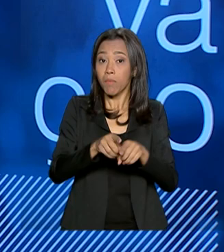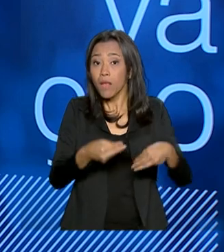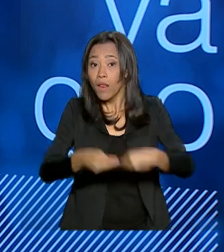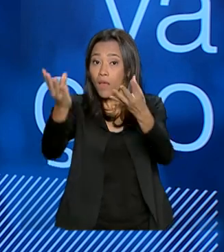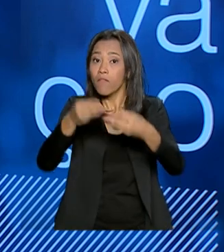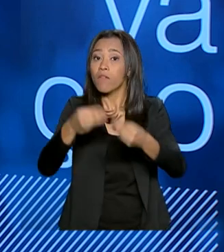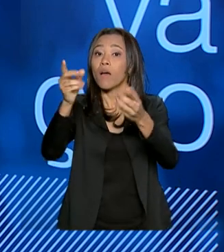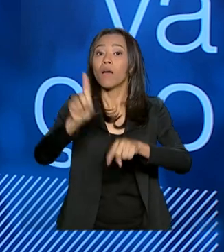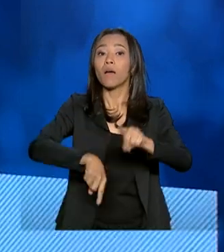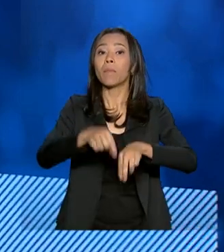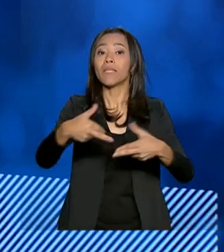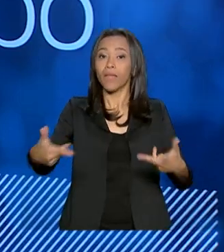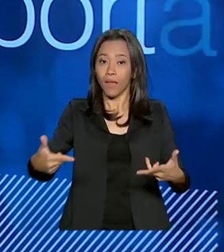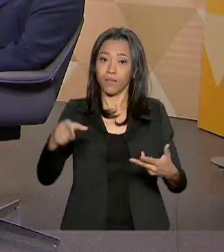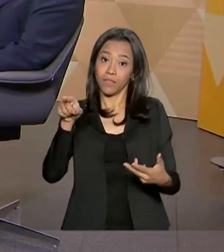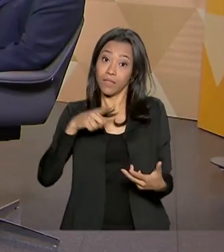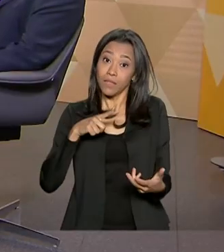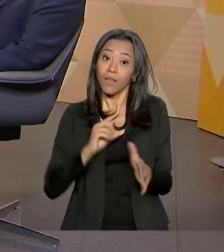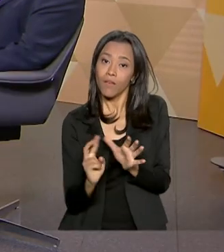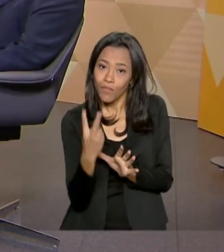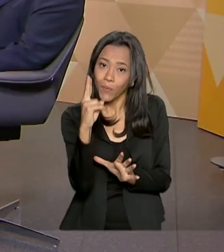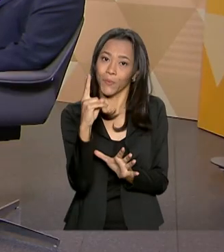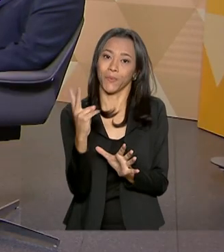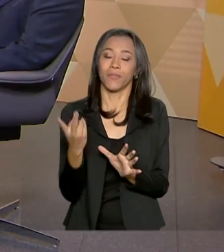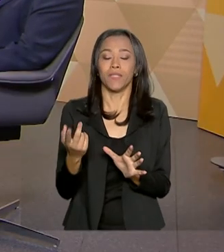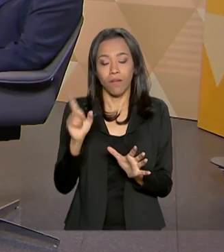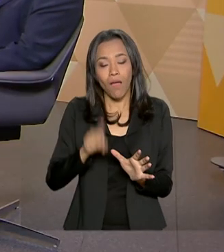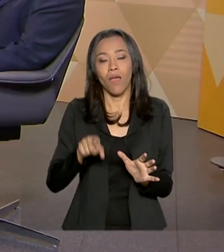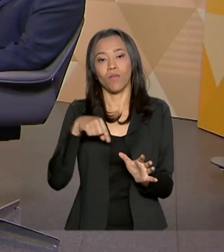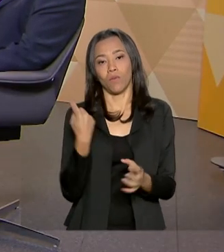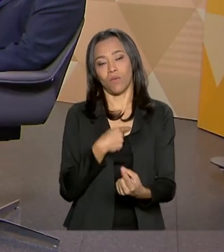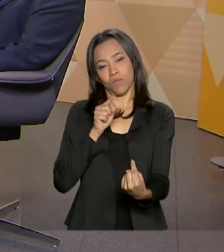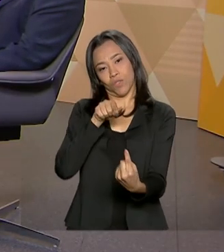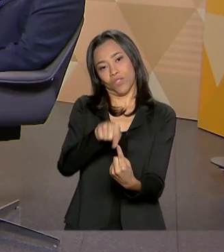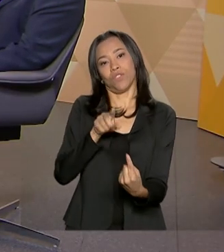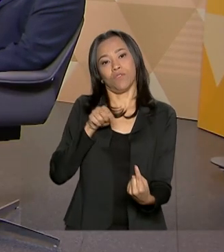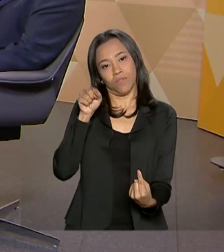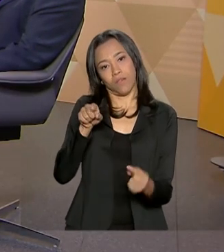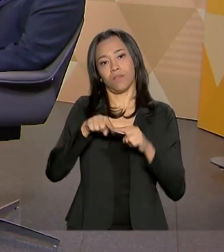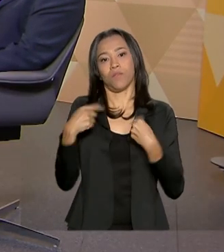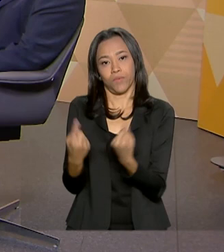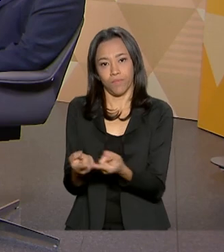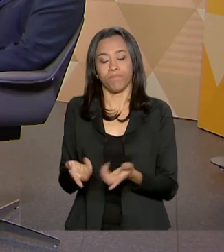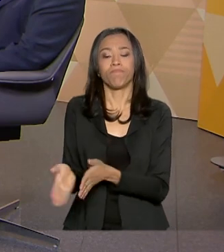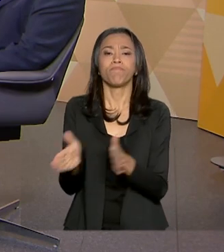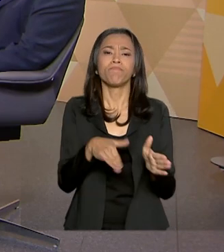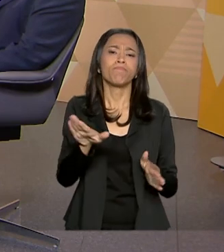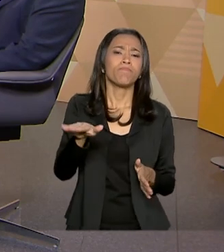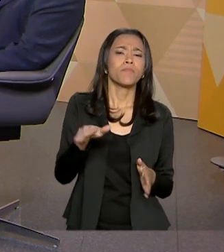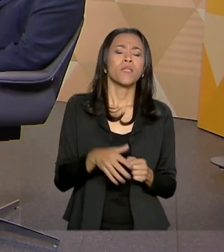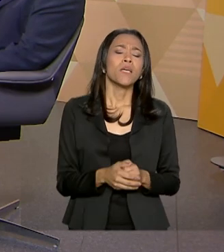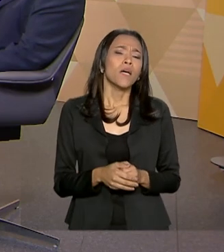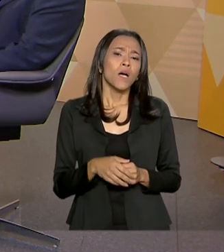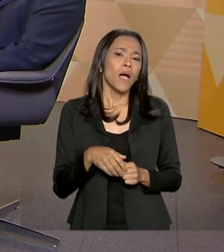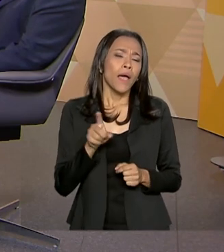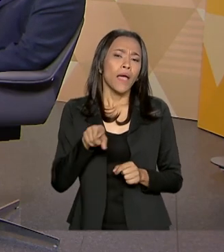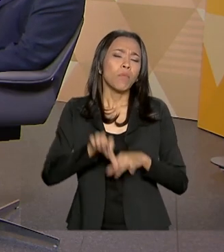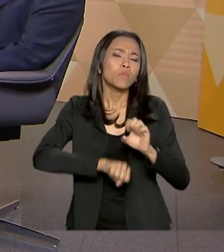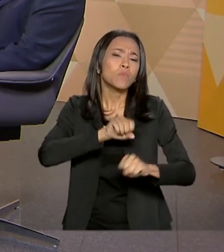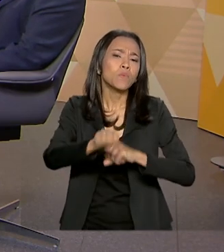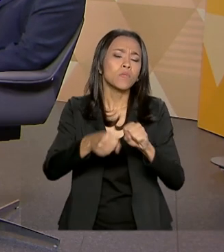agregado. Então, esse é o grande objetivo que nós temos nessa reunião. Agora, uma das buscas do governo brasileiro,